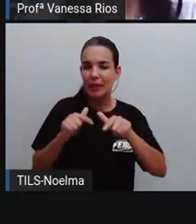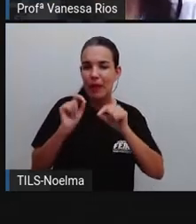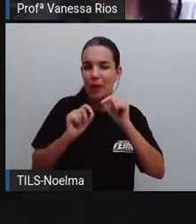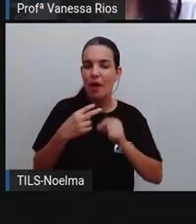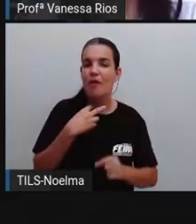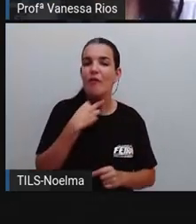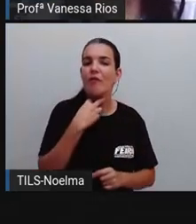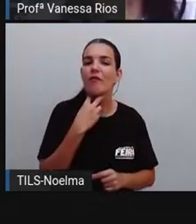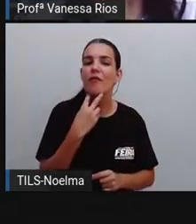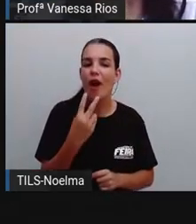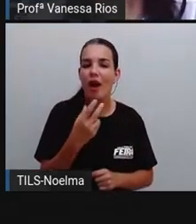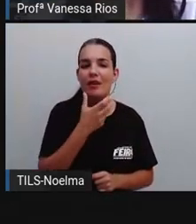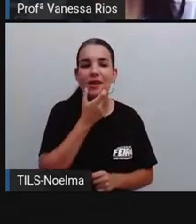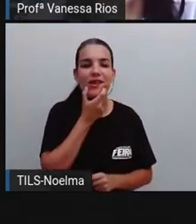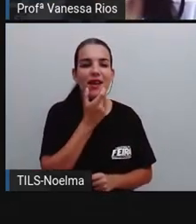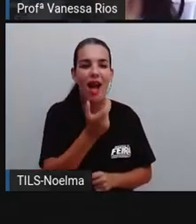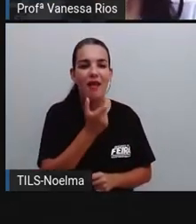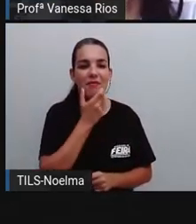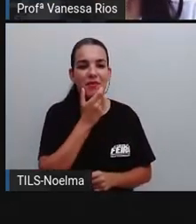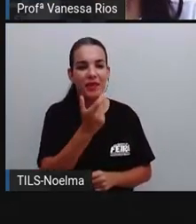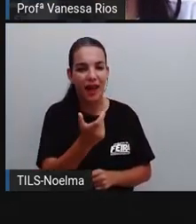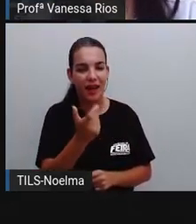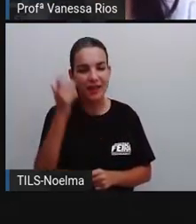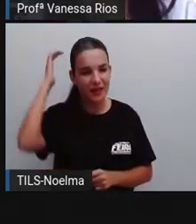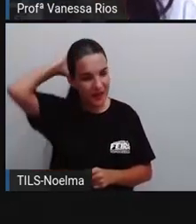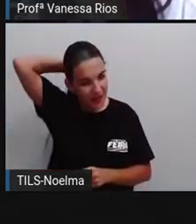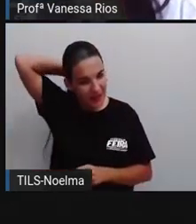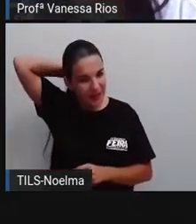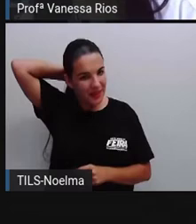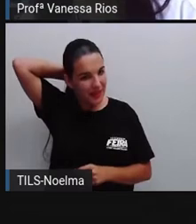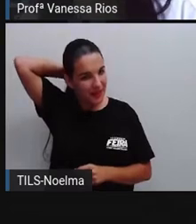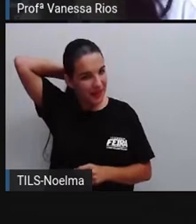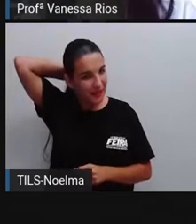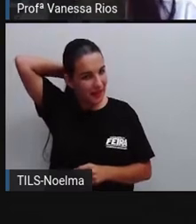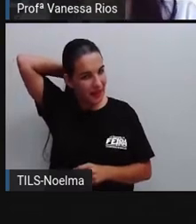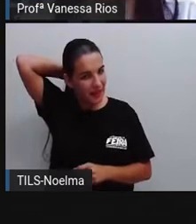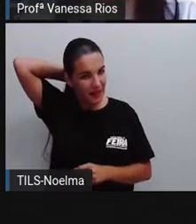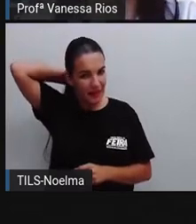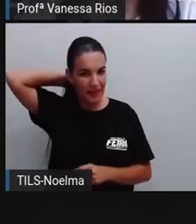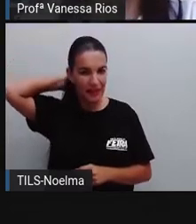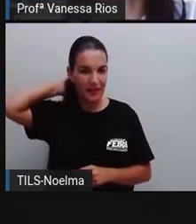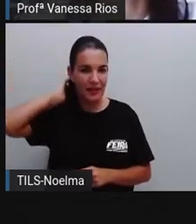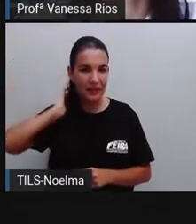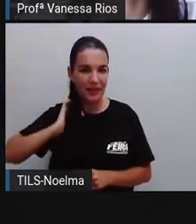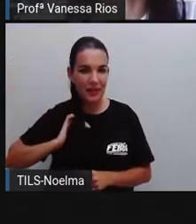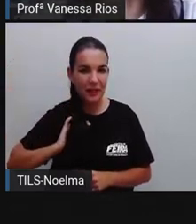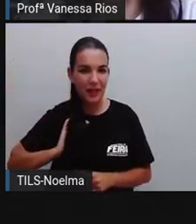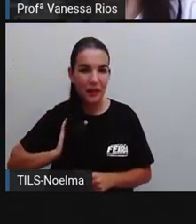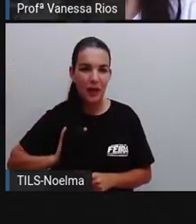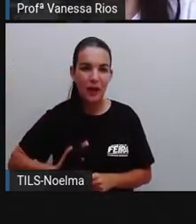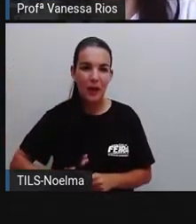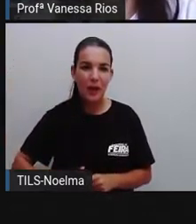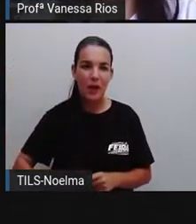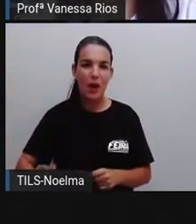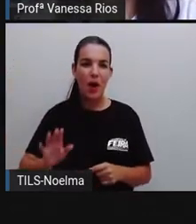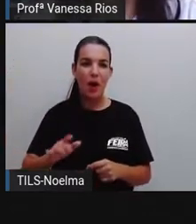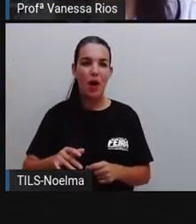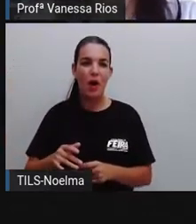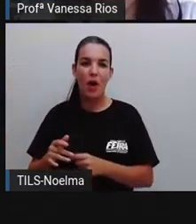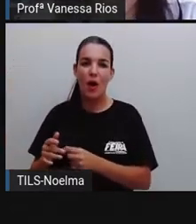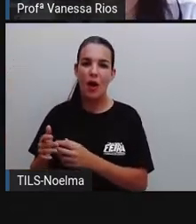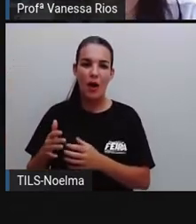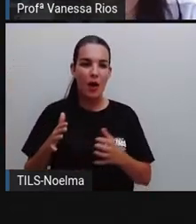trabalhando o vocabulário. Quando a gente pensa em vocabulário, já vem em nossa mente aí uma lista